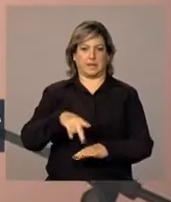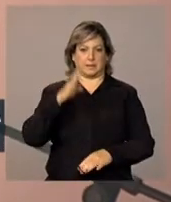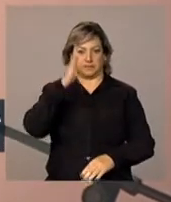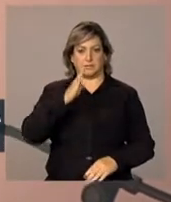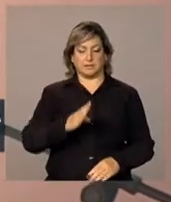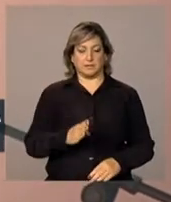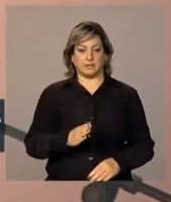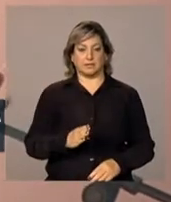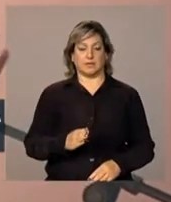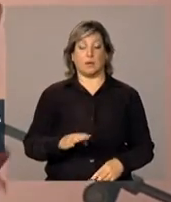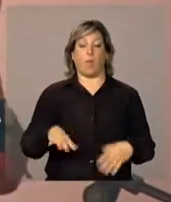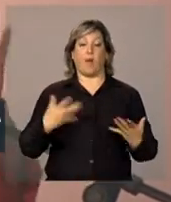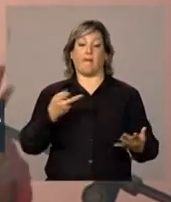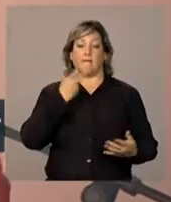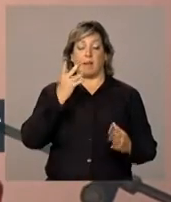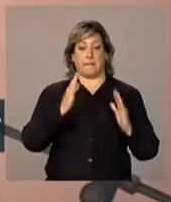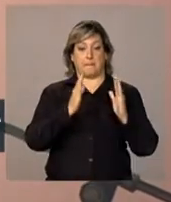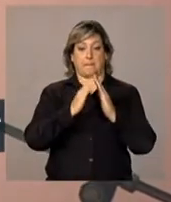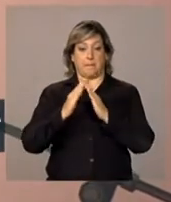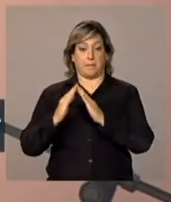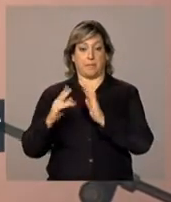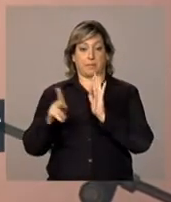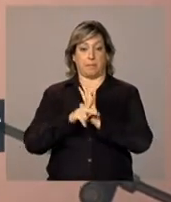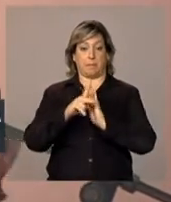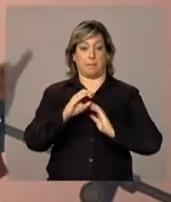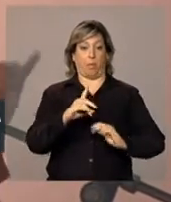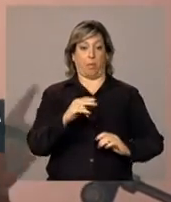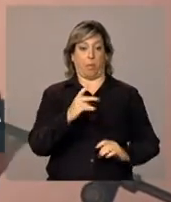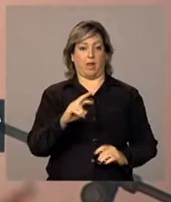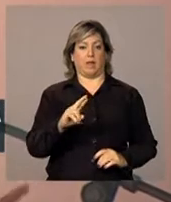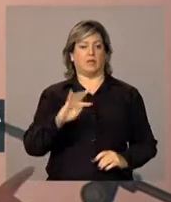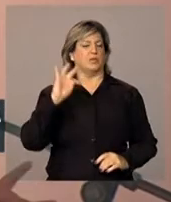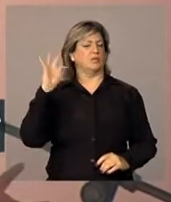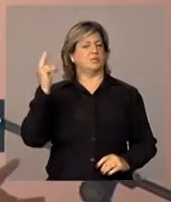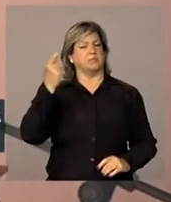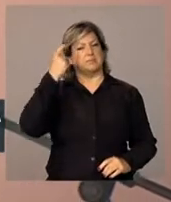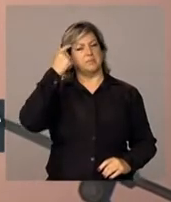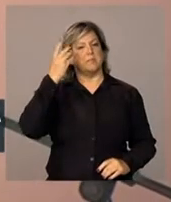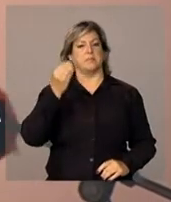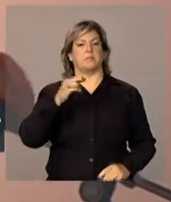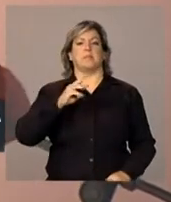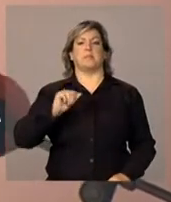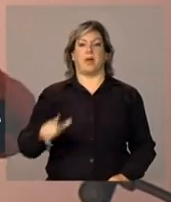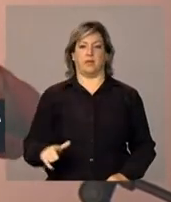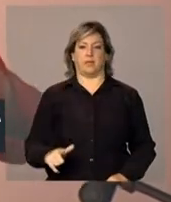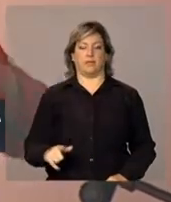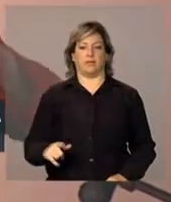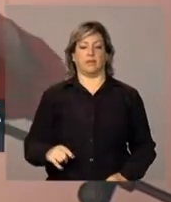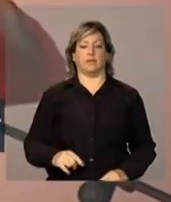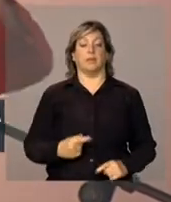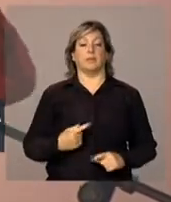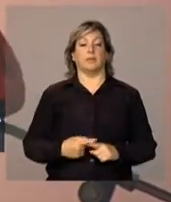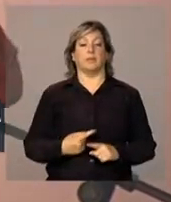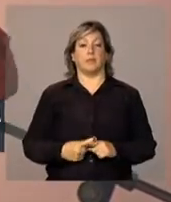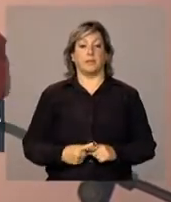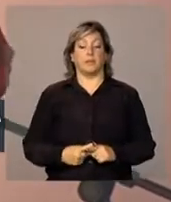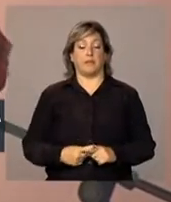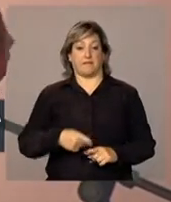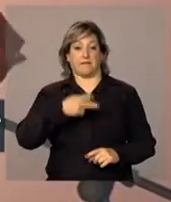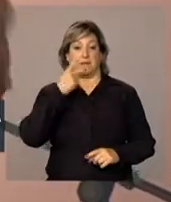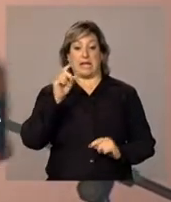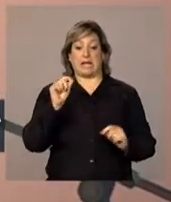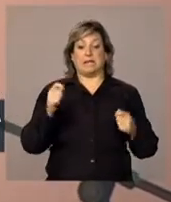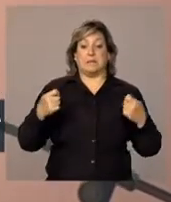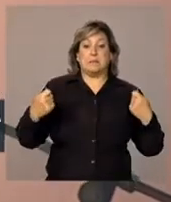falar em moradia popular era muito mal visto. E mais, falar que era